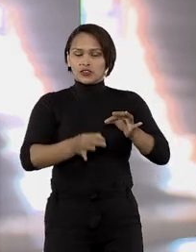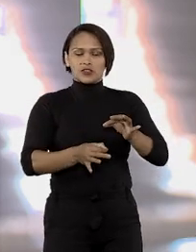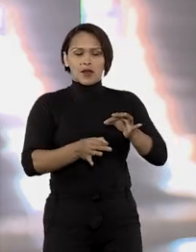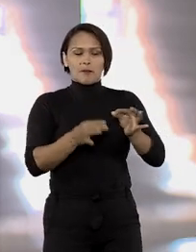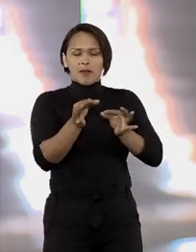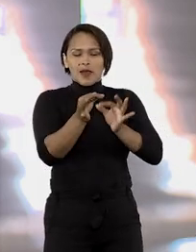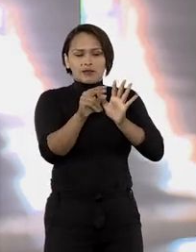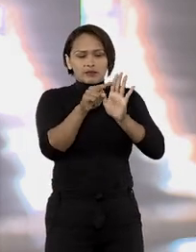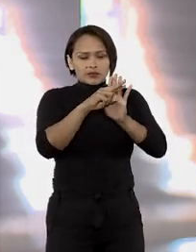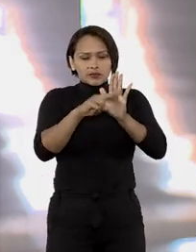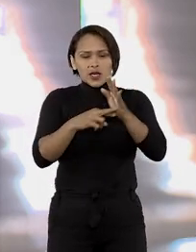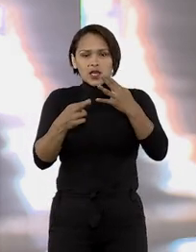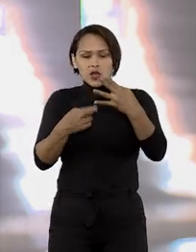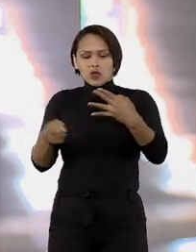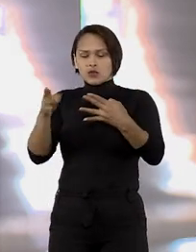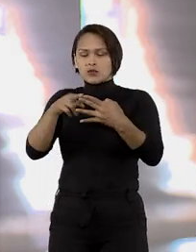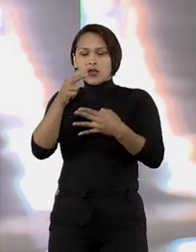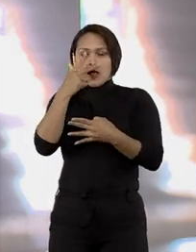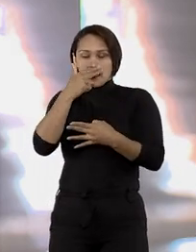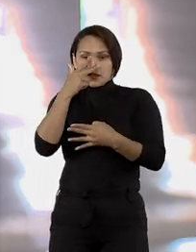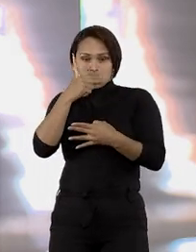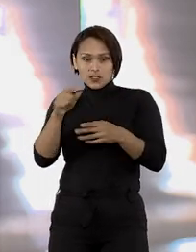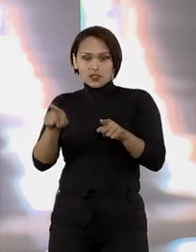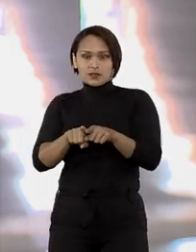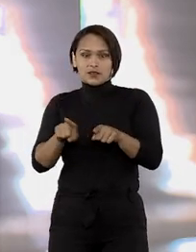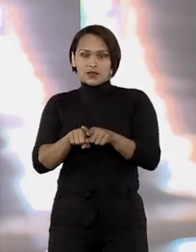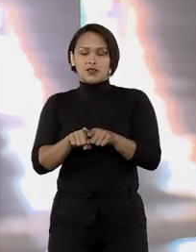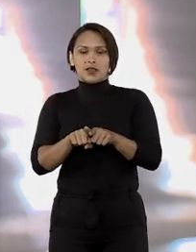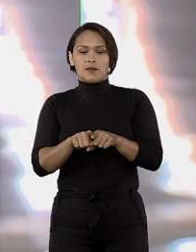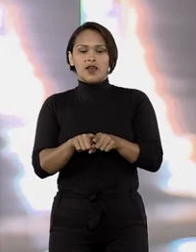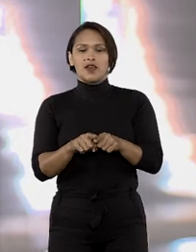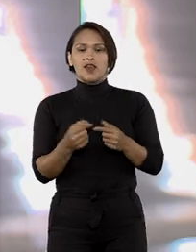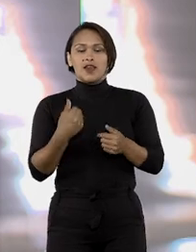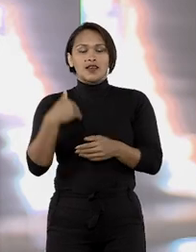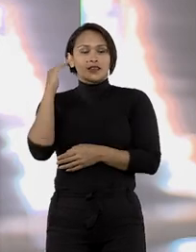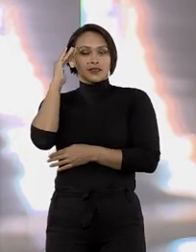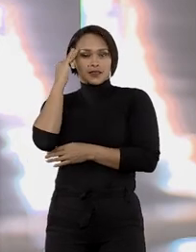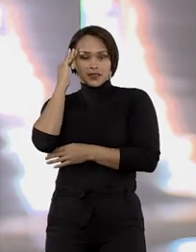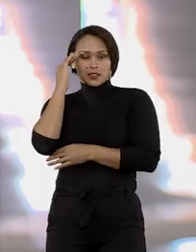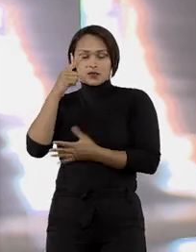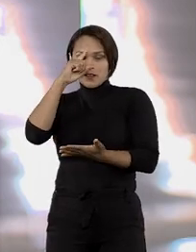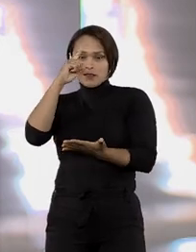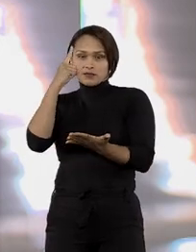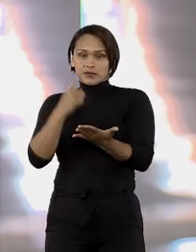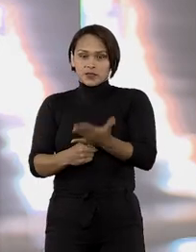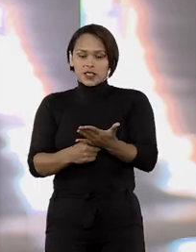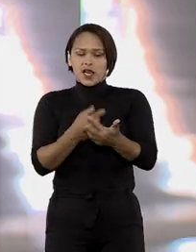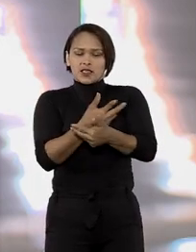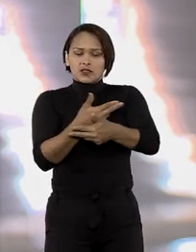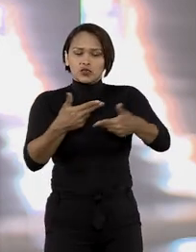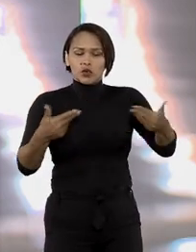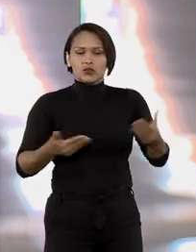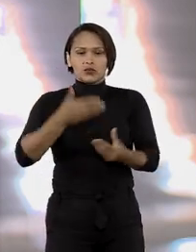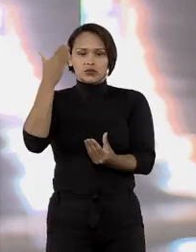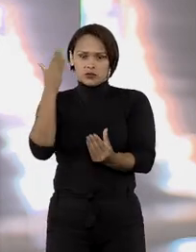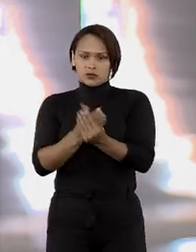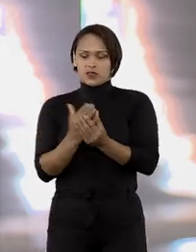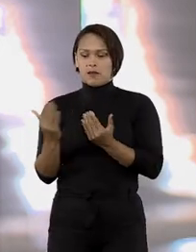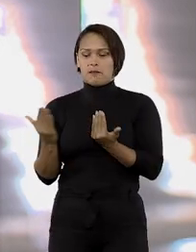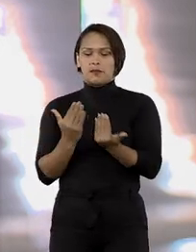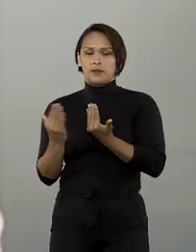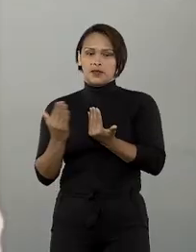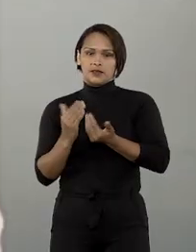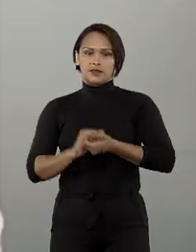feito sob o rito dos recursos especiais repetitivos, ou seja, esse entendimento será aplicado aos demais processos